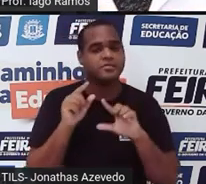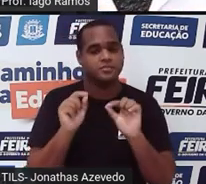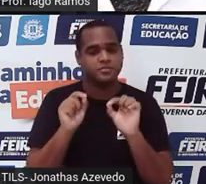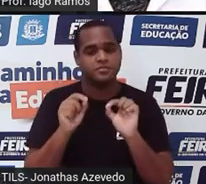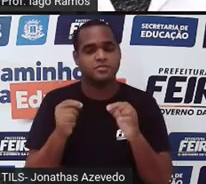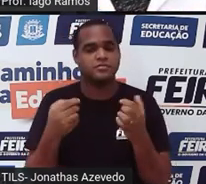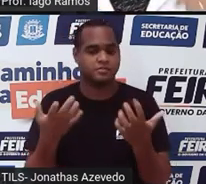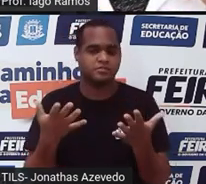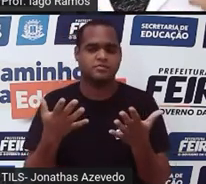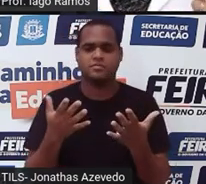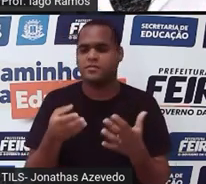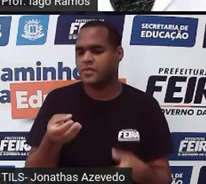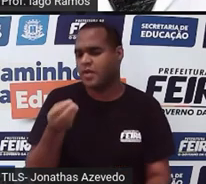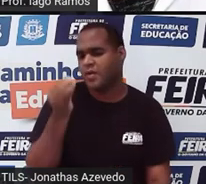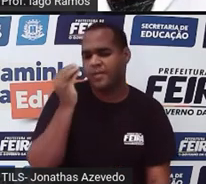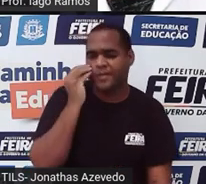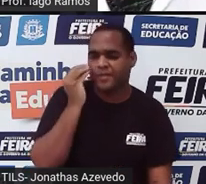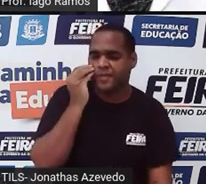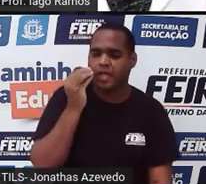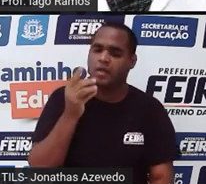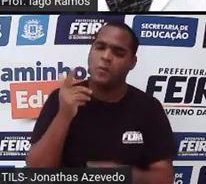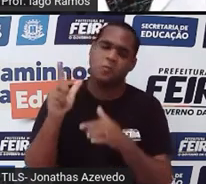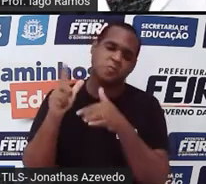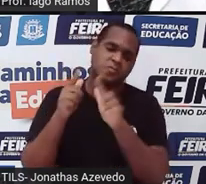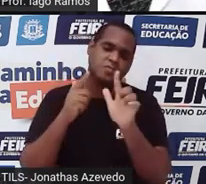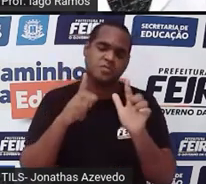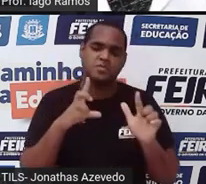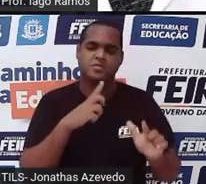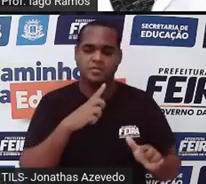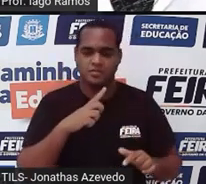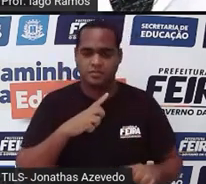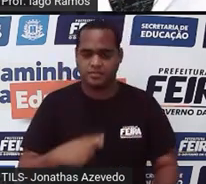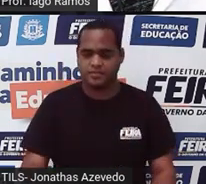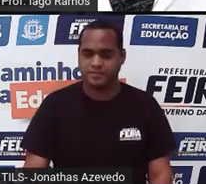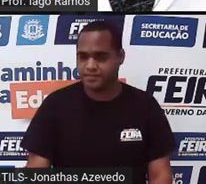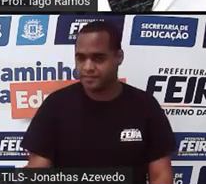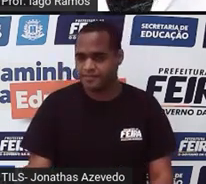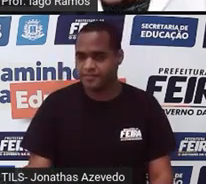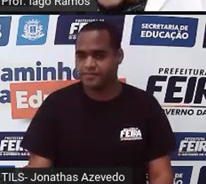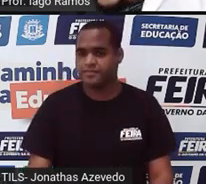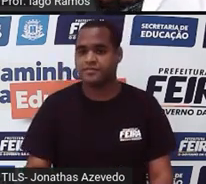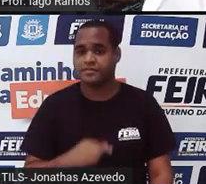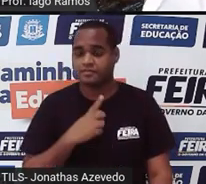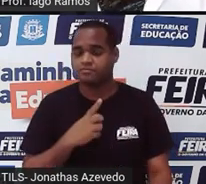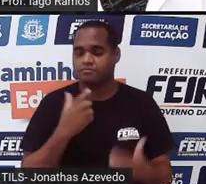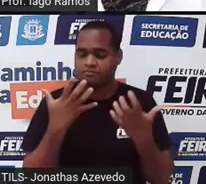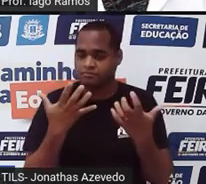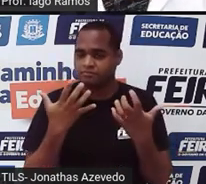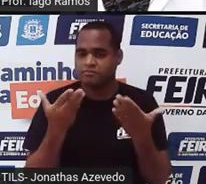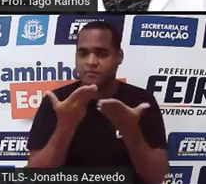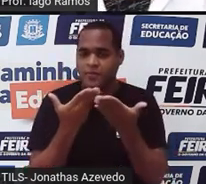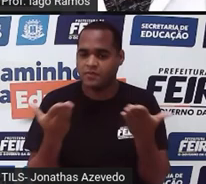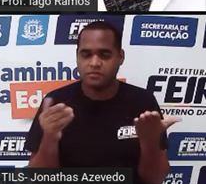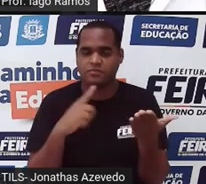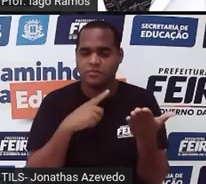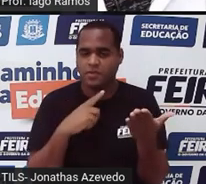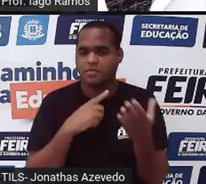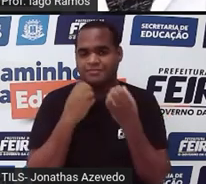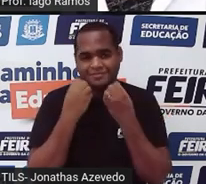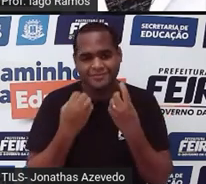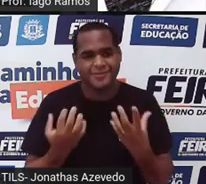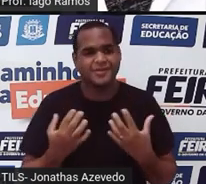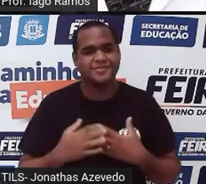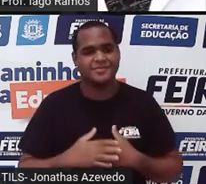Só que dá para ter outras. Tá? E aí, eu quero trazer mais uma delas aqui para você ver comigo.